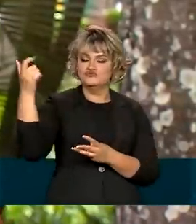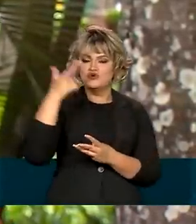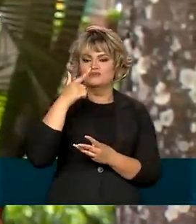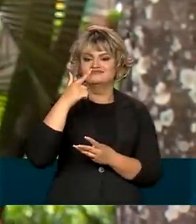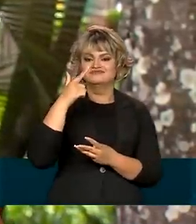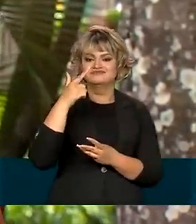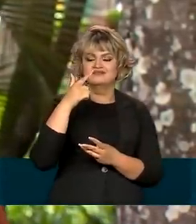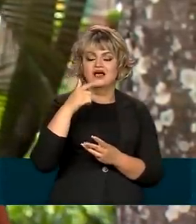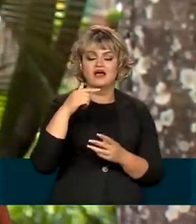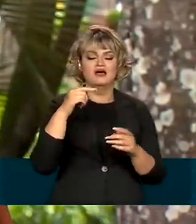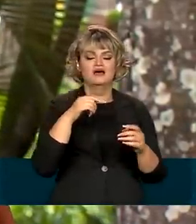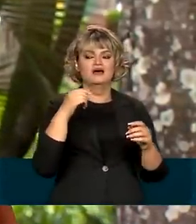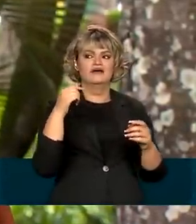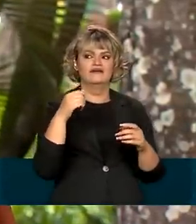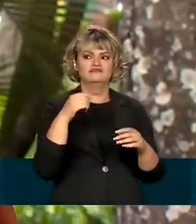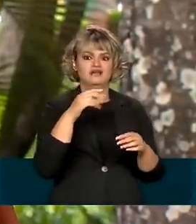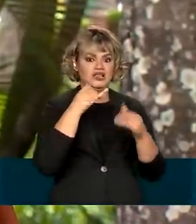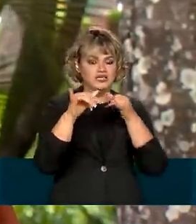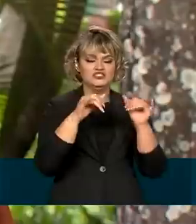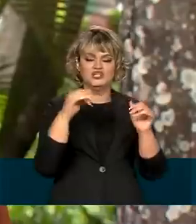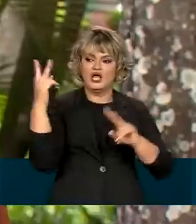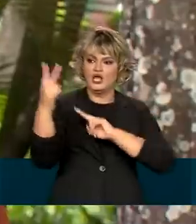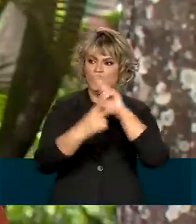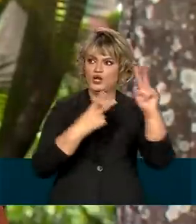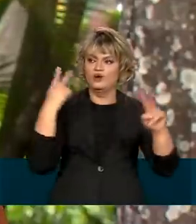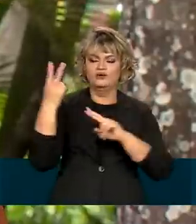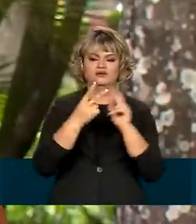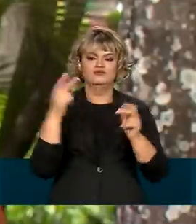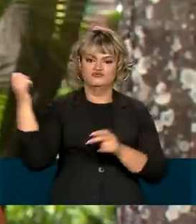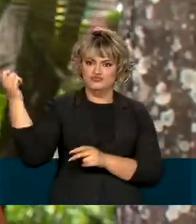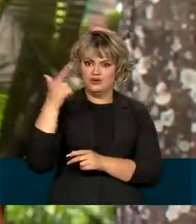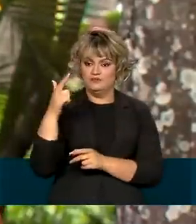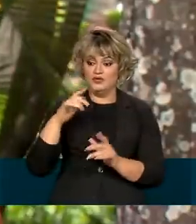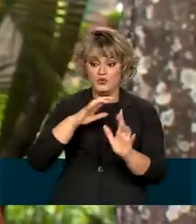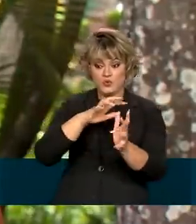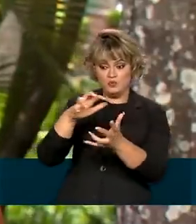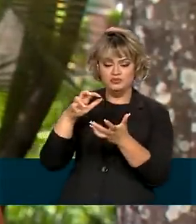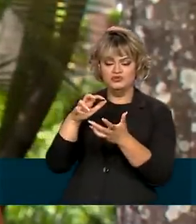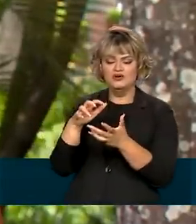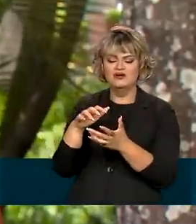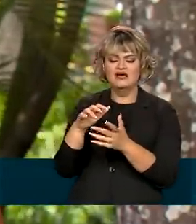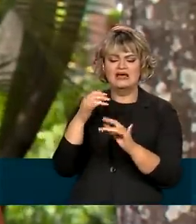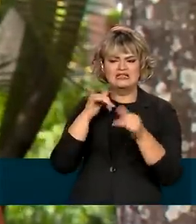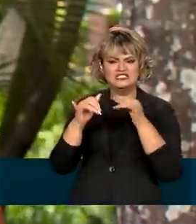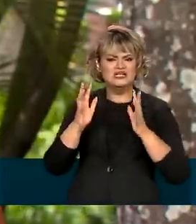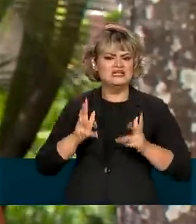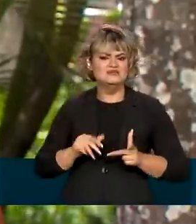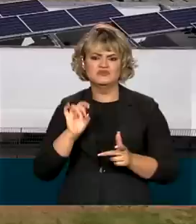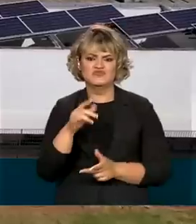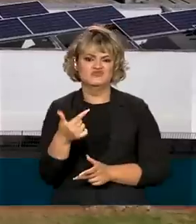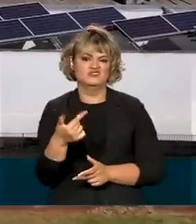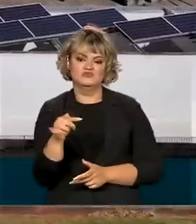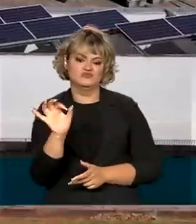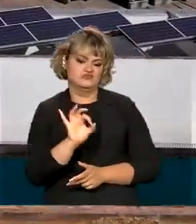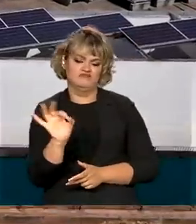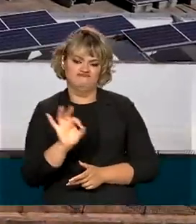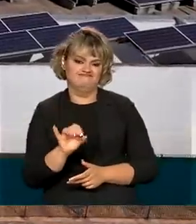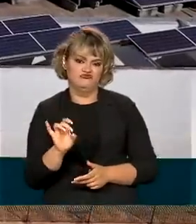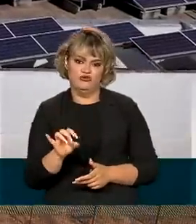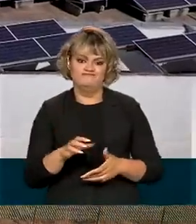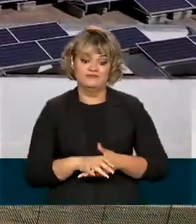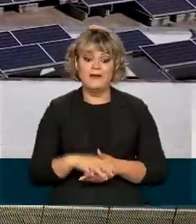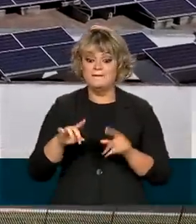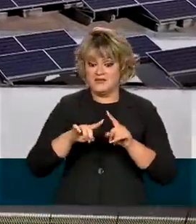na energia eólica e solar. No mundo, a produção de energia limpa é de apenas 27%. No Brasil,